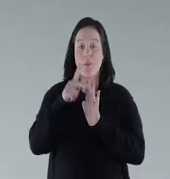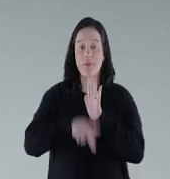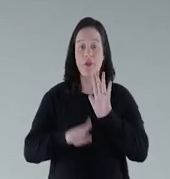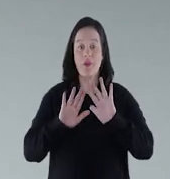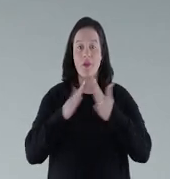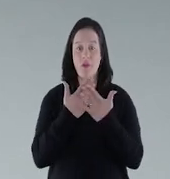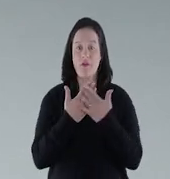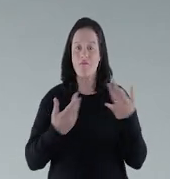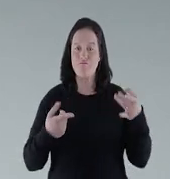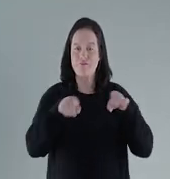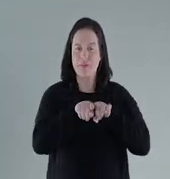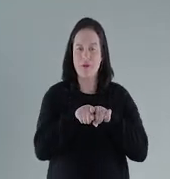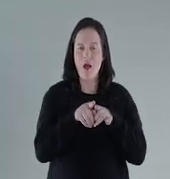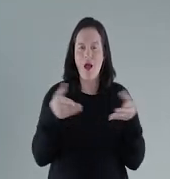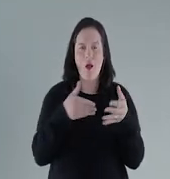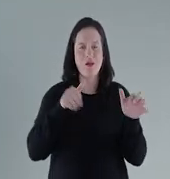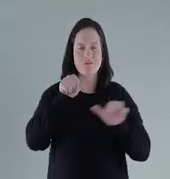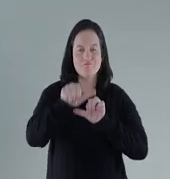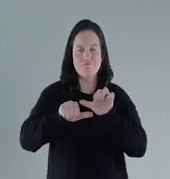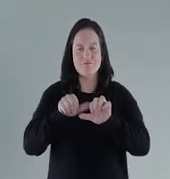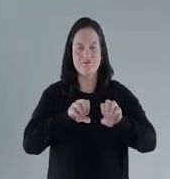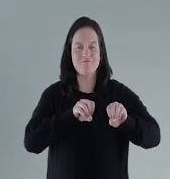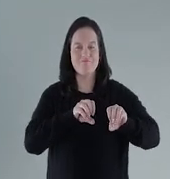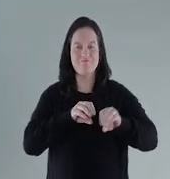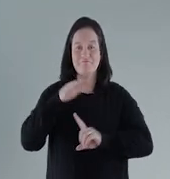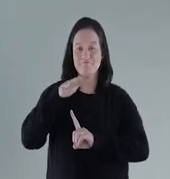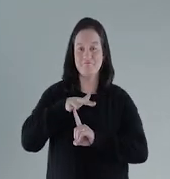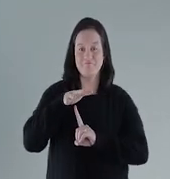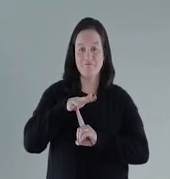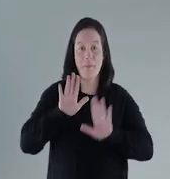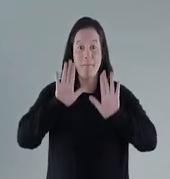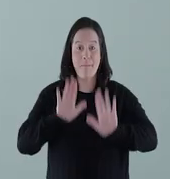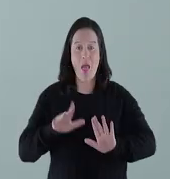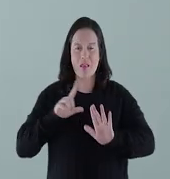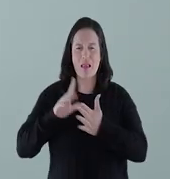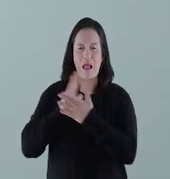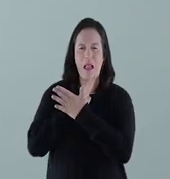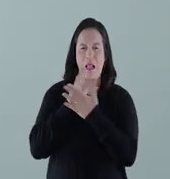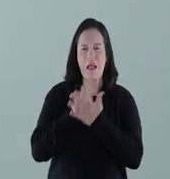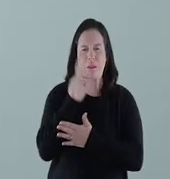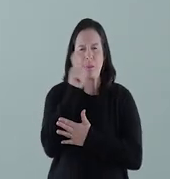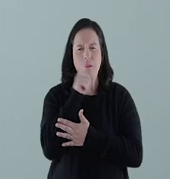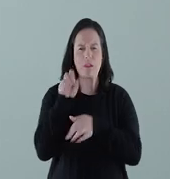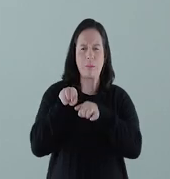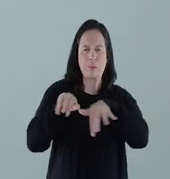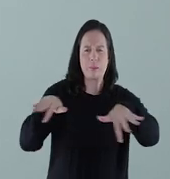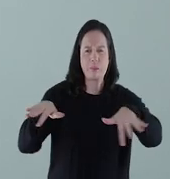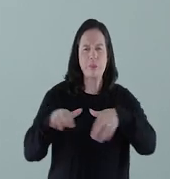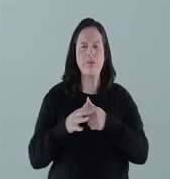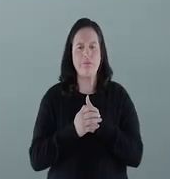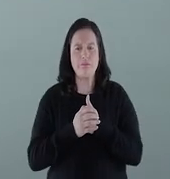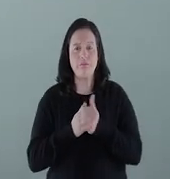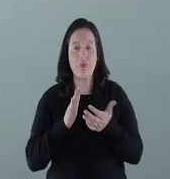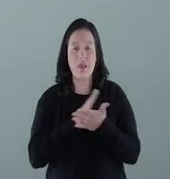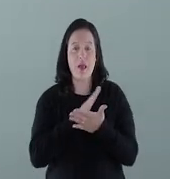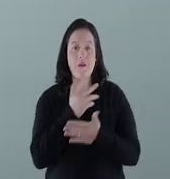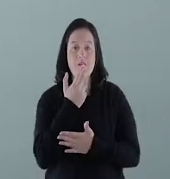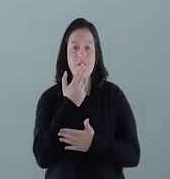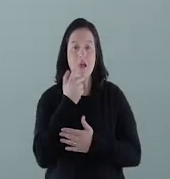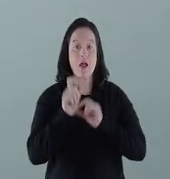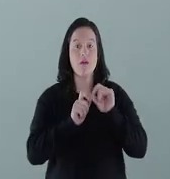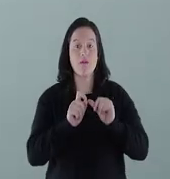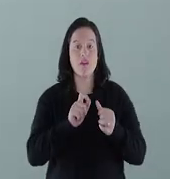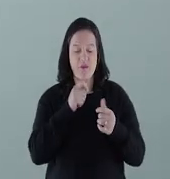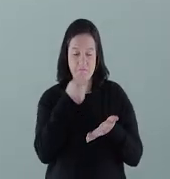O projeto Parceiro da Escola veio para fazer a diferença na educação do Paraná, mas tem muitas fake news sendo espalhadas. Dizem que a